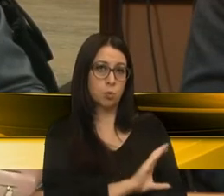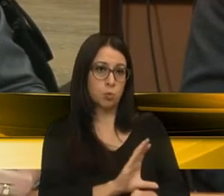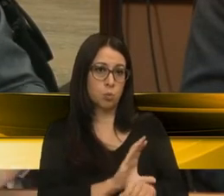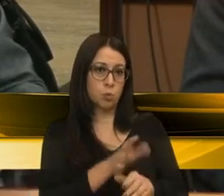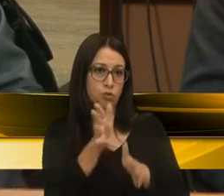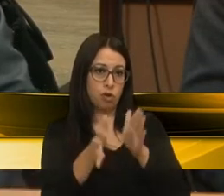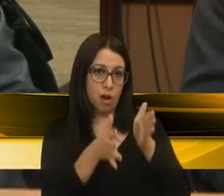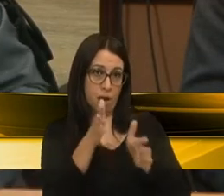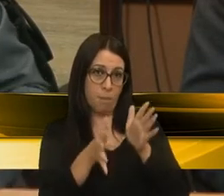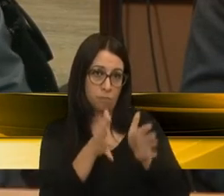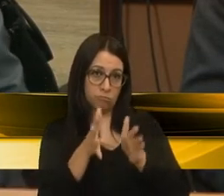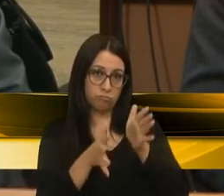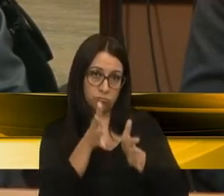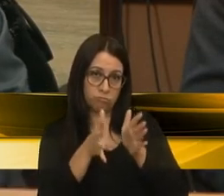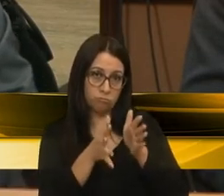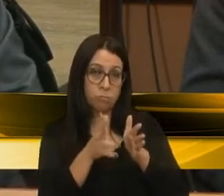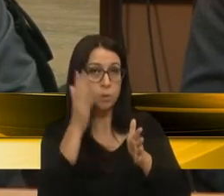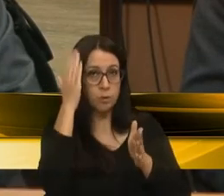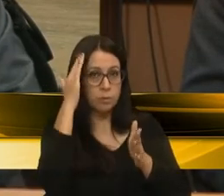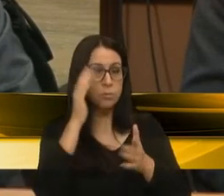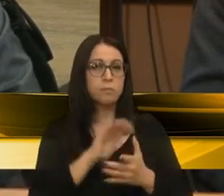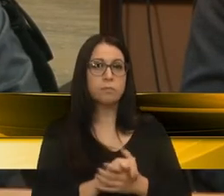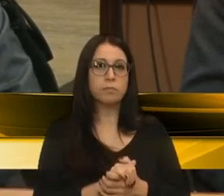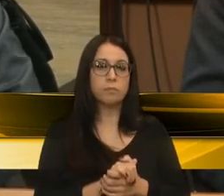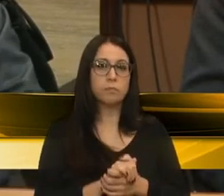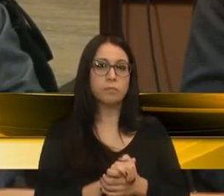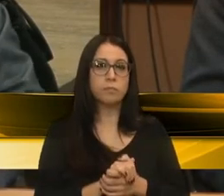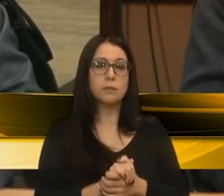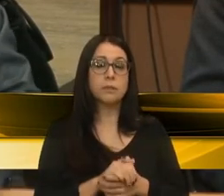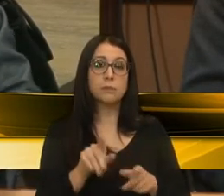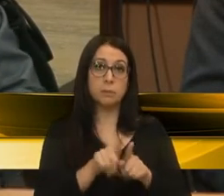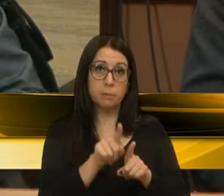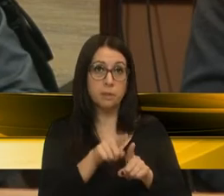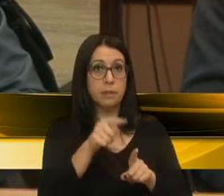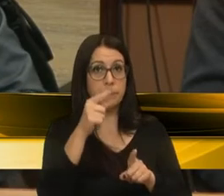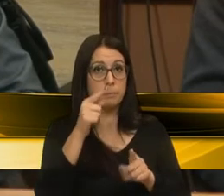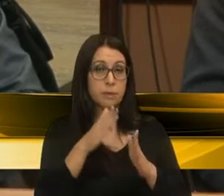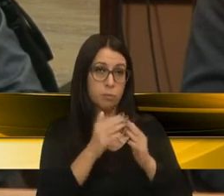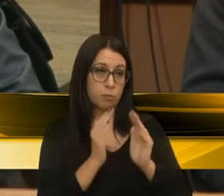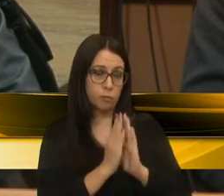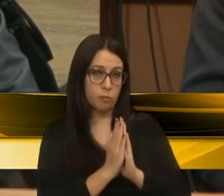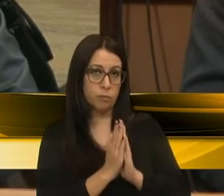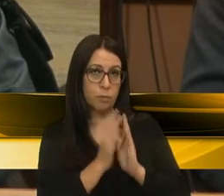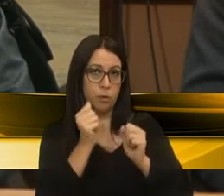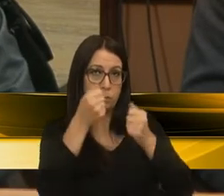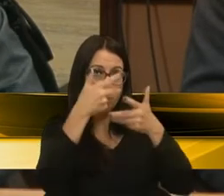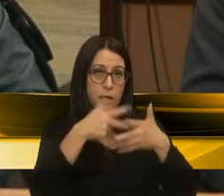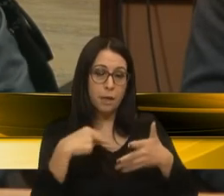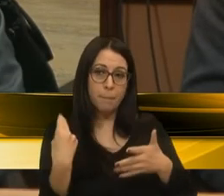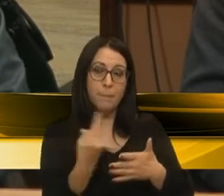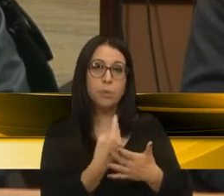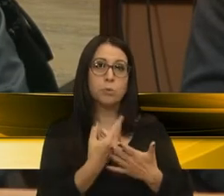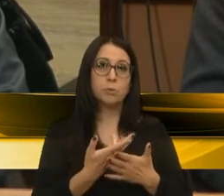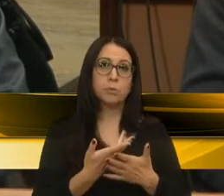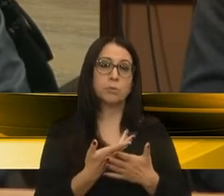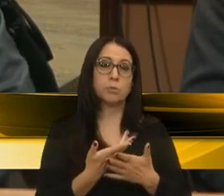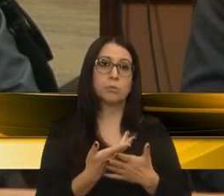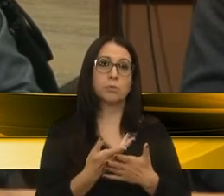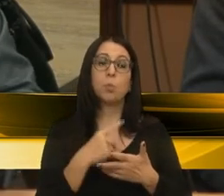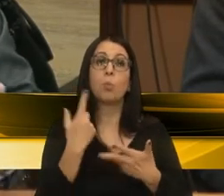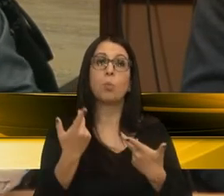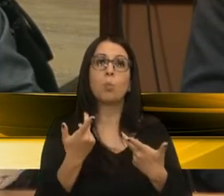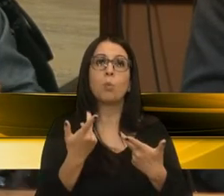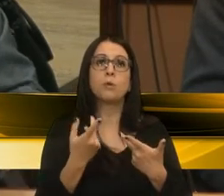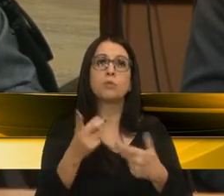Libras, pelo que eu fiquei sabendo, e o senhor estará também, peço a gentileza, que possa explanar para nós quais